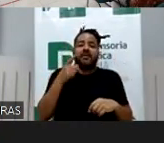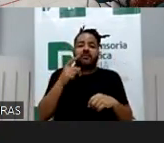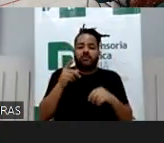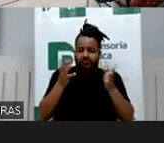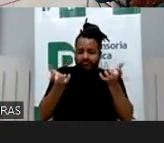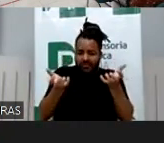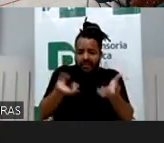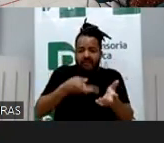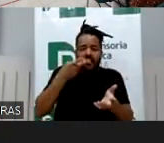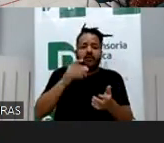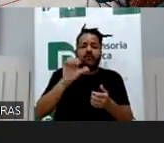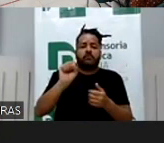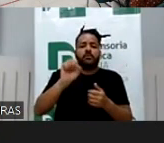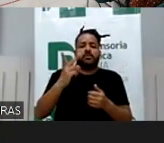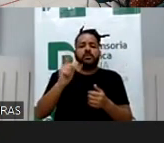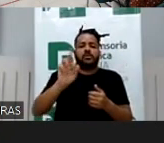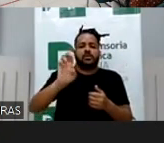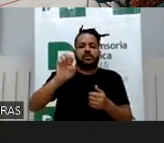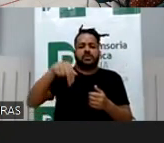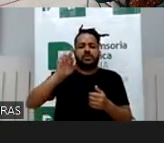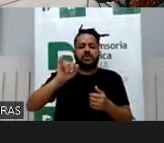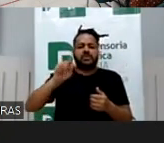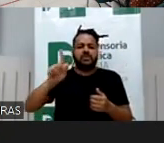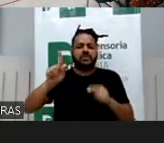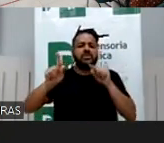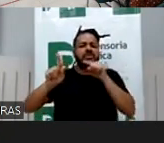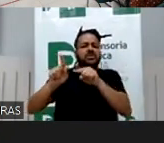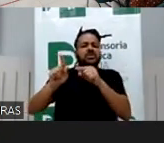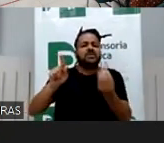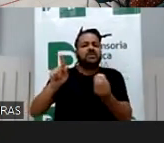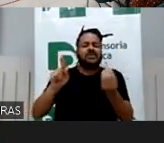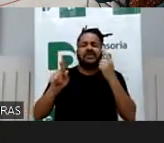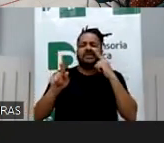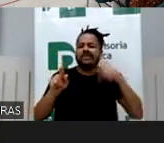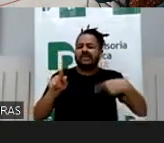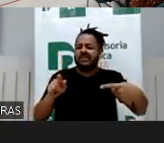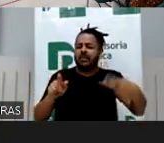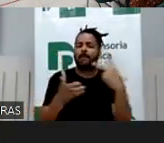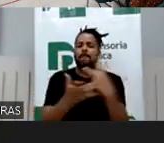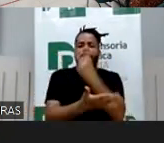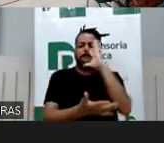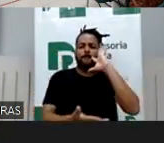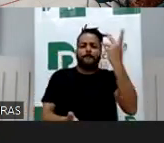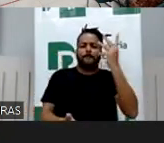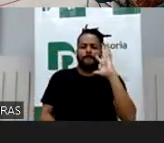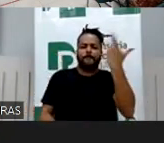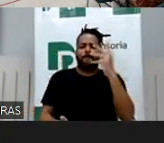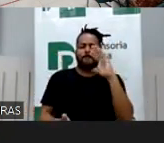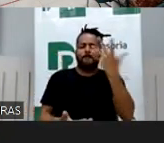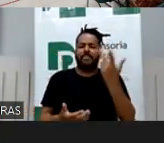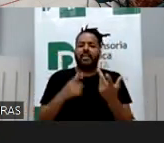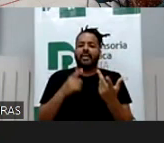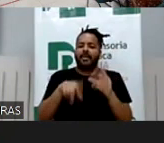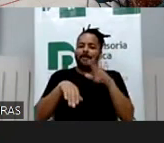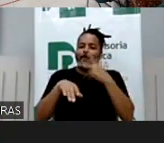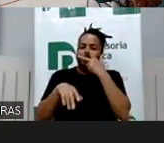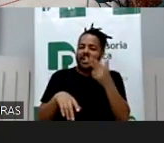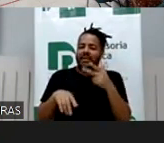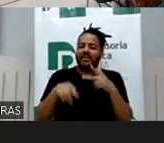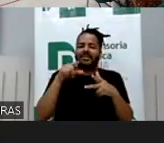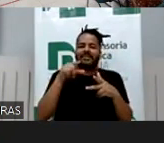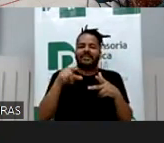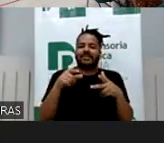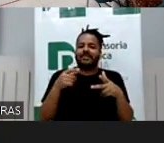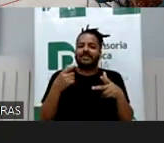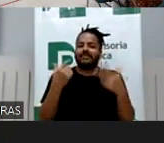o charity em si está acontecendo todos os dias, a cada minuto, e é praticamente um fenômeno inevitável. Não